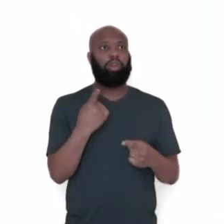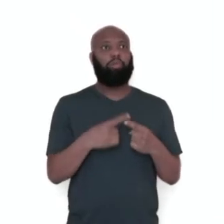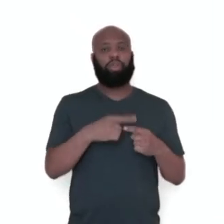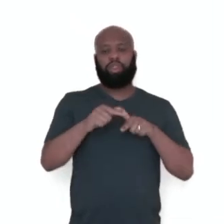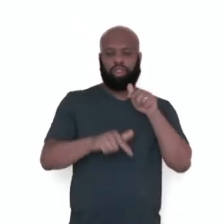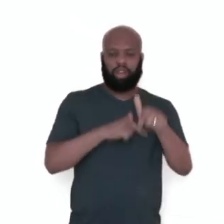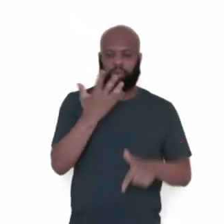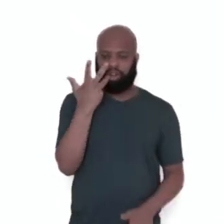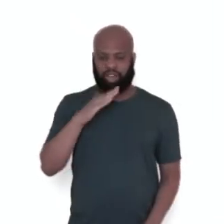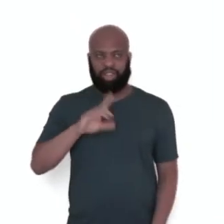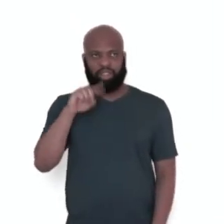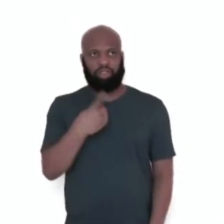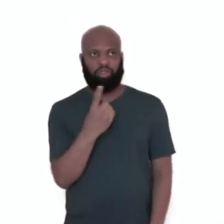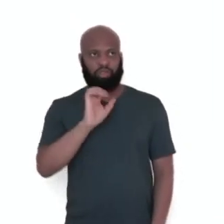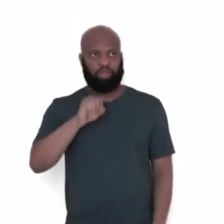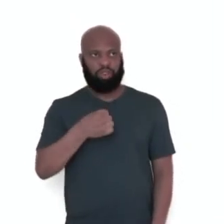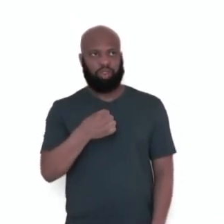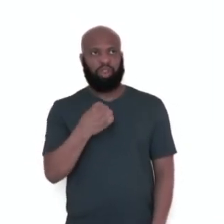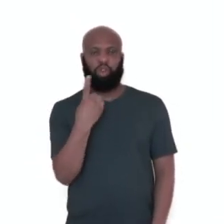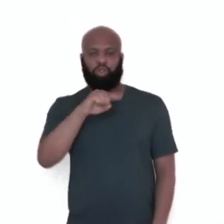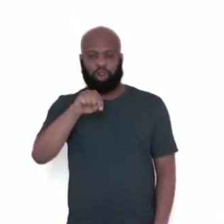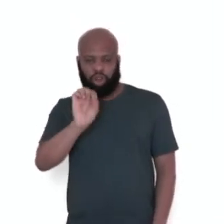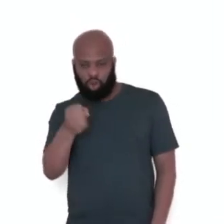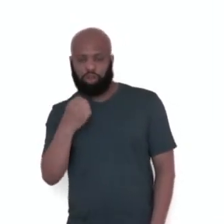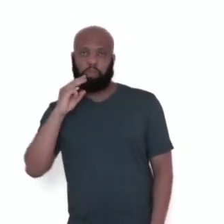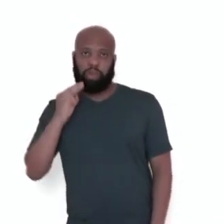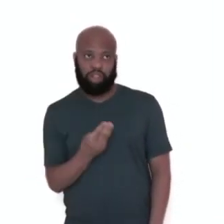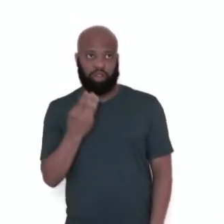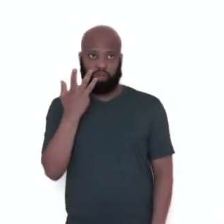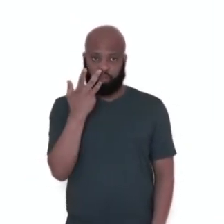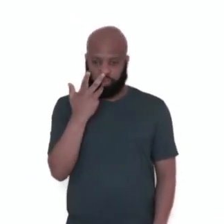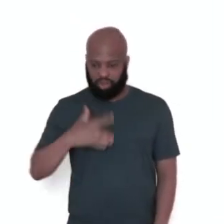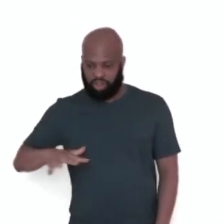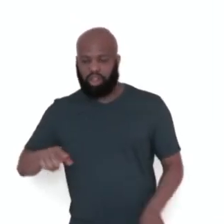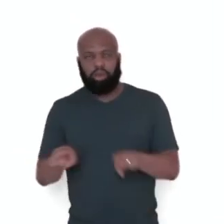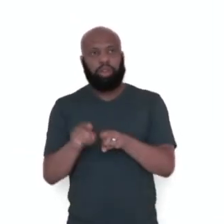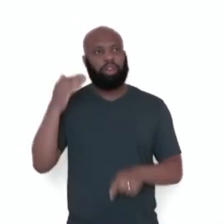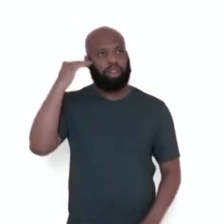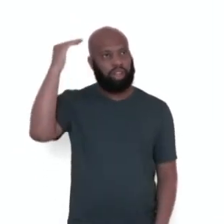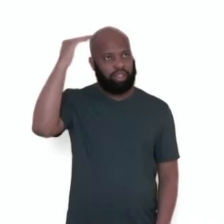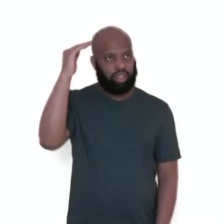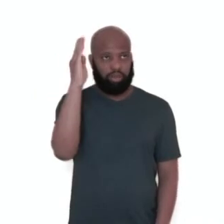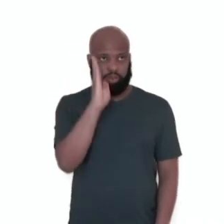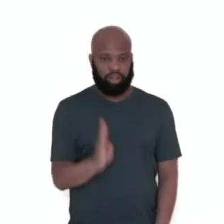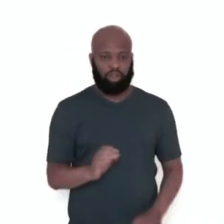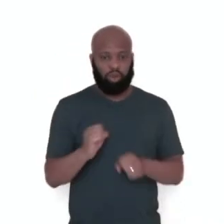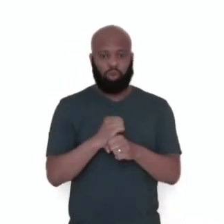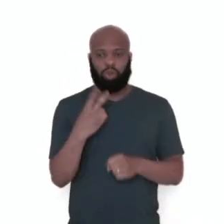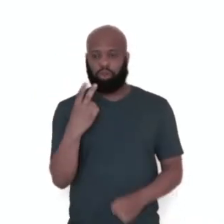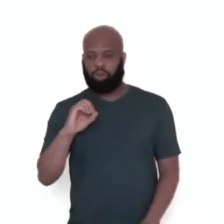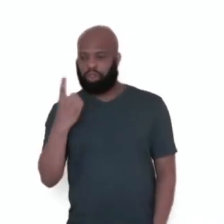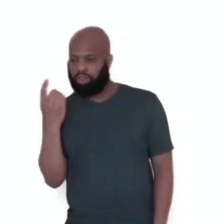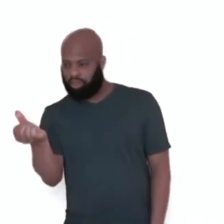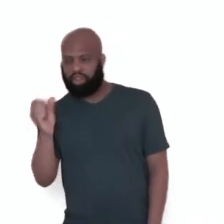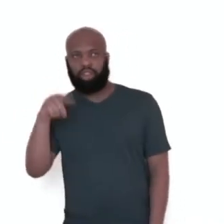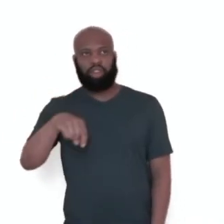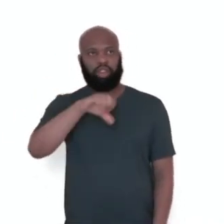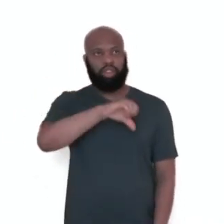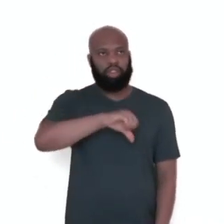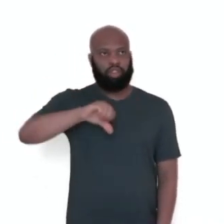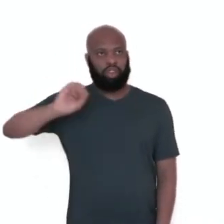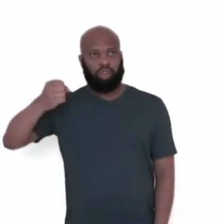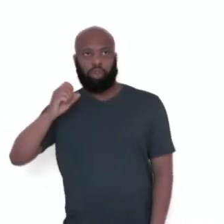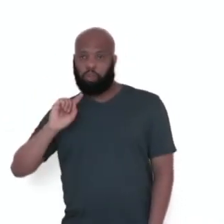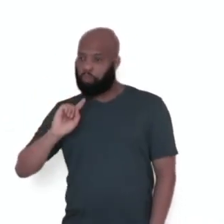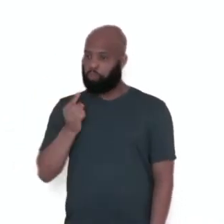atingia 1,8 milhão de crianças e adolescentes no Brasil em 2016. Cerca de 998